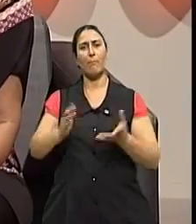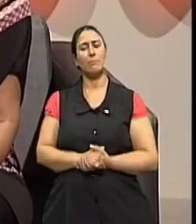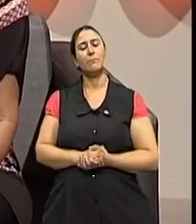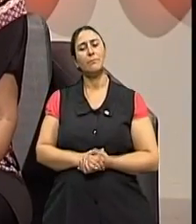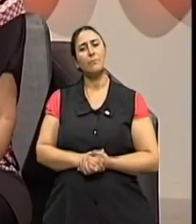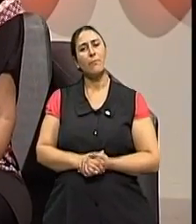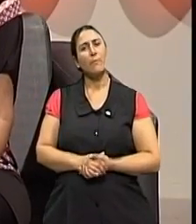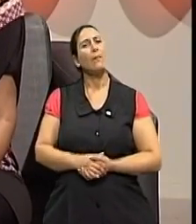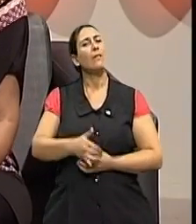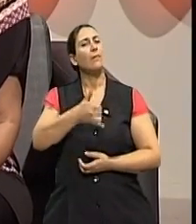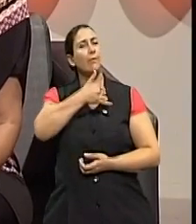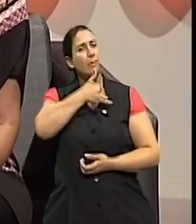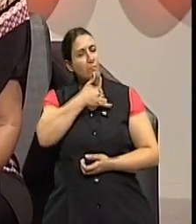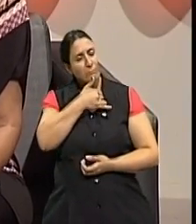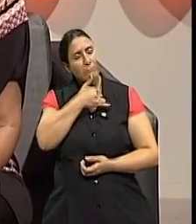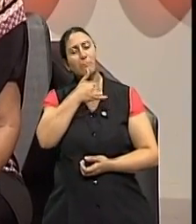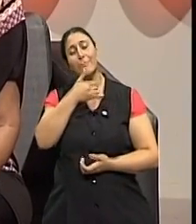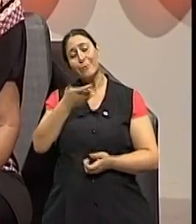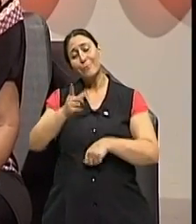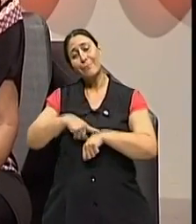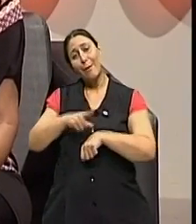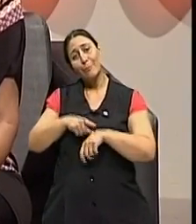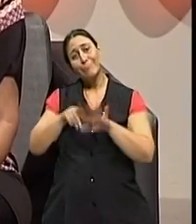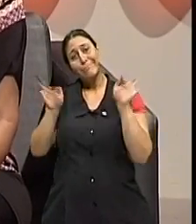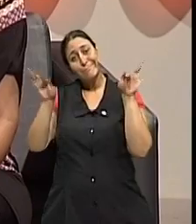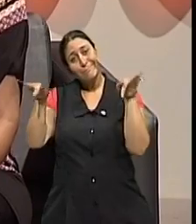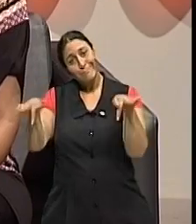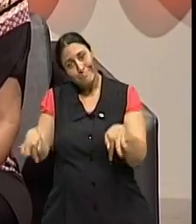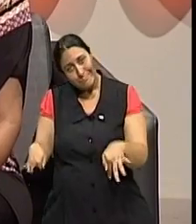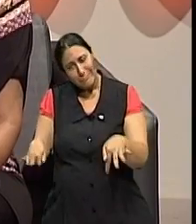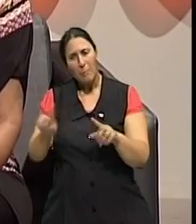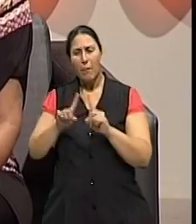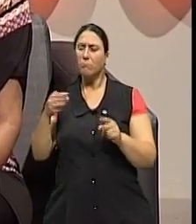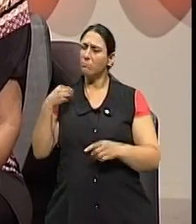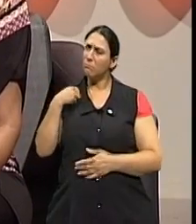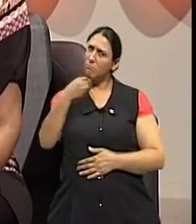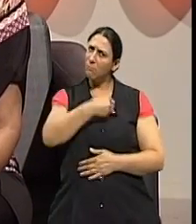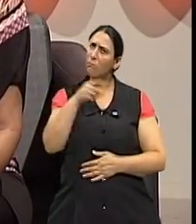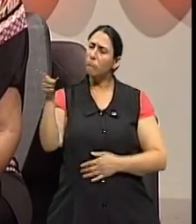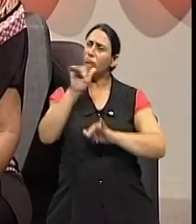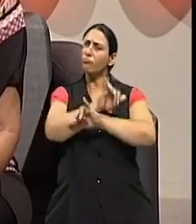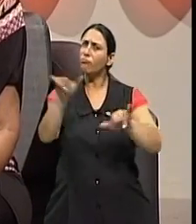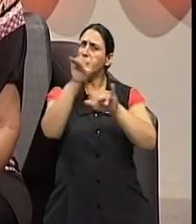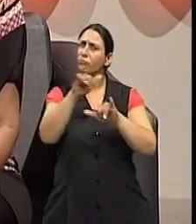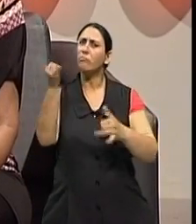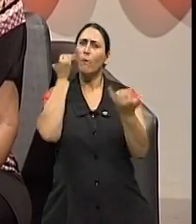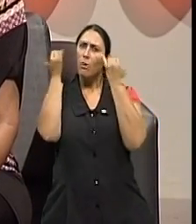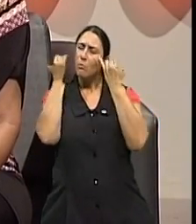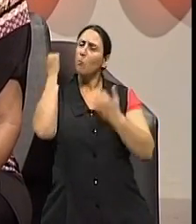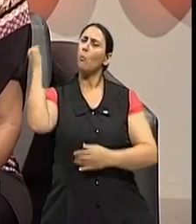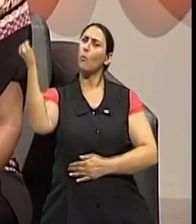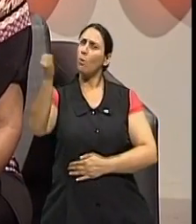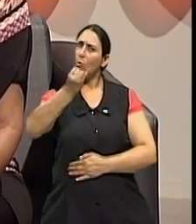Infelizmente, o nosso problema aqui, neste momento, é tempo, né? O nosso tempo está esgotado, mas o doutor deixou coisas fundamentais aqui postas no